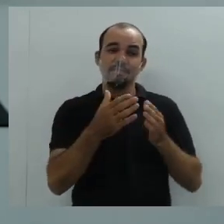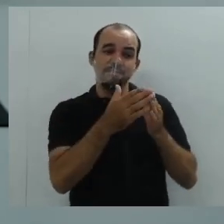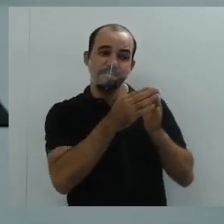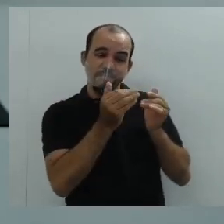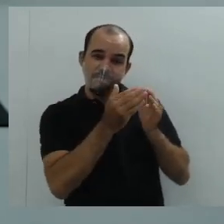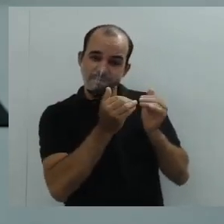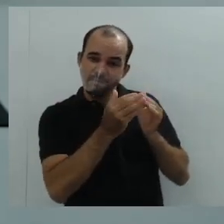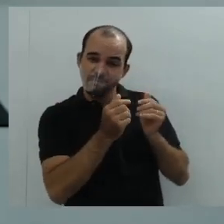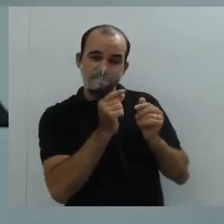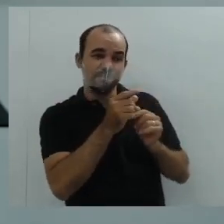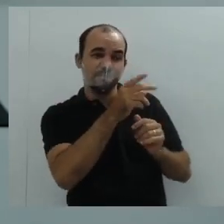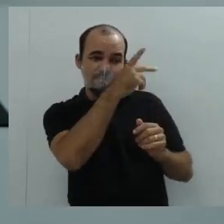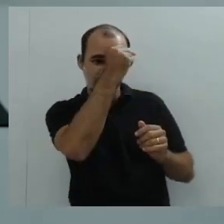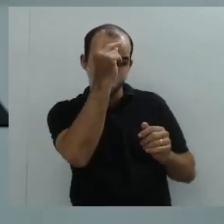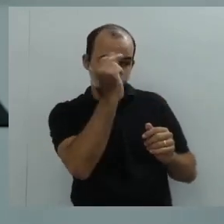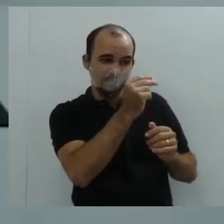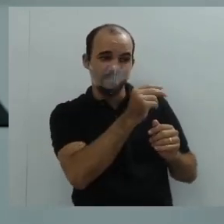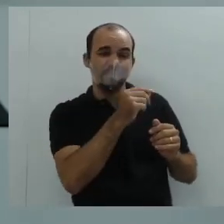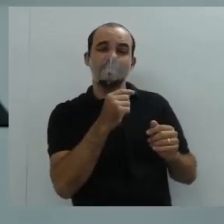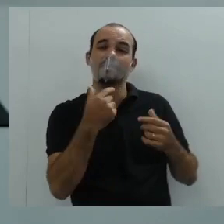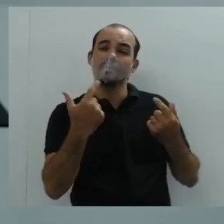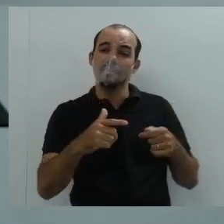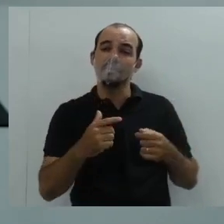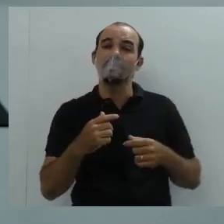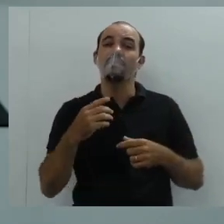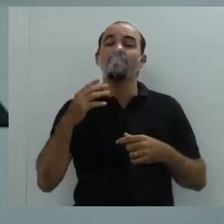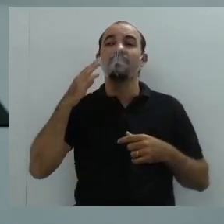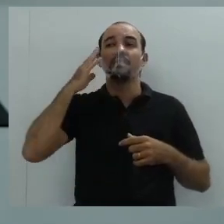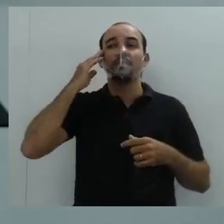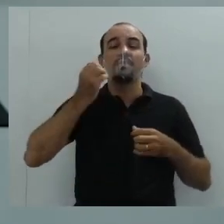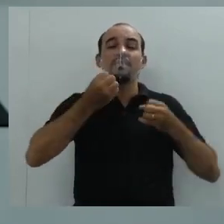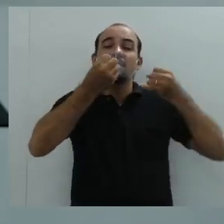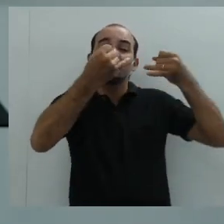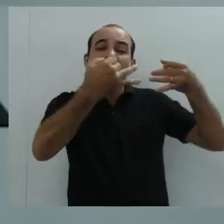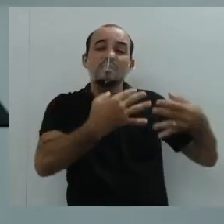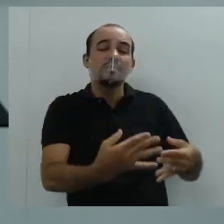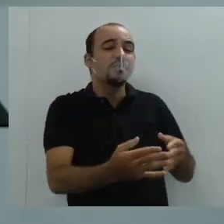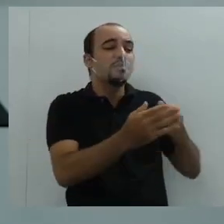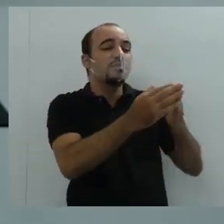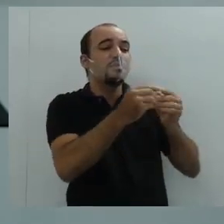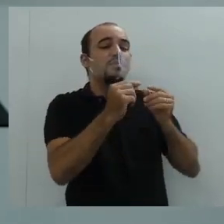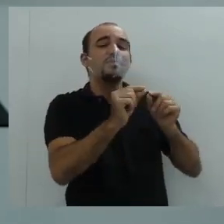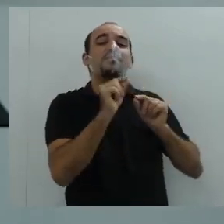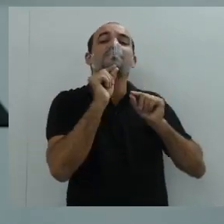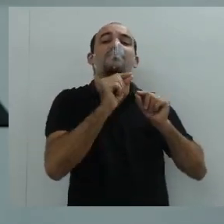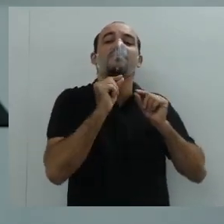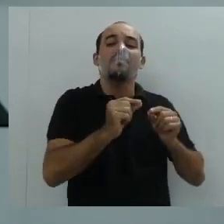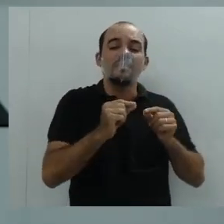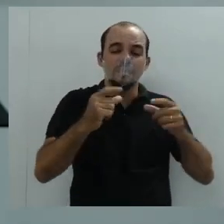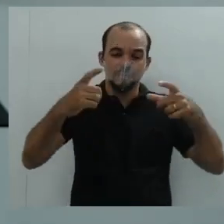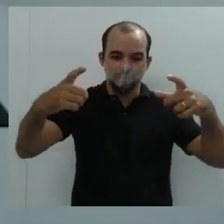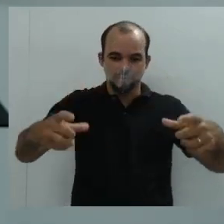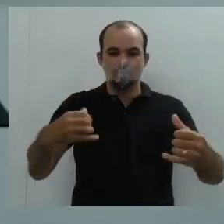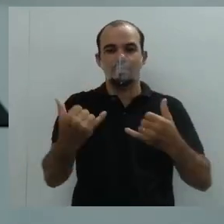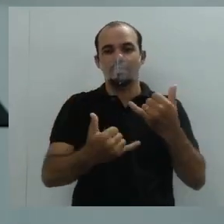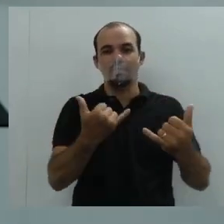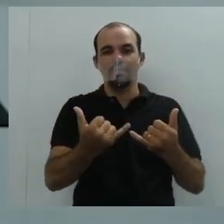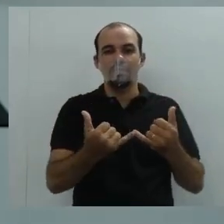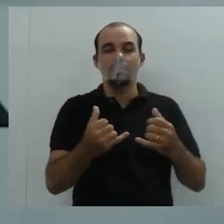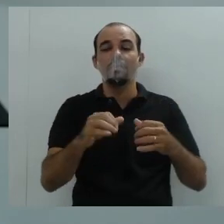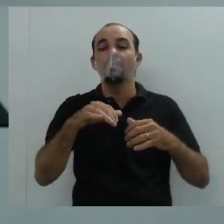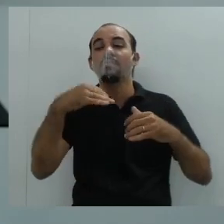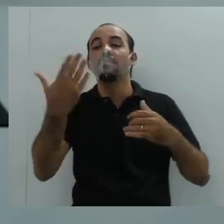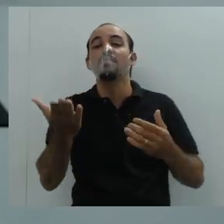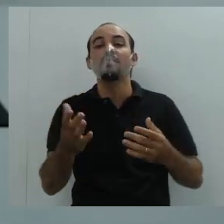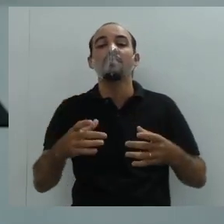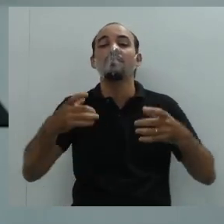conhecer o que eu estou solicitando. Para quem? Para onde? Eu estou solicitando. Então, eu preciso ter conhecimento